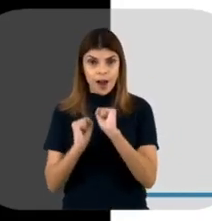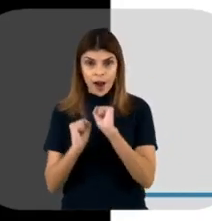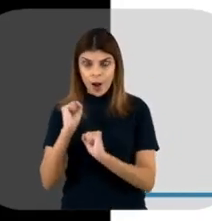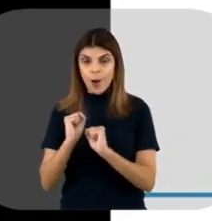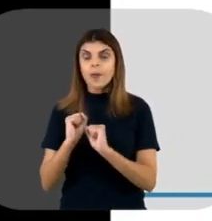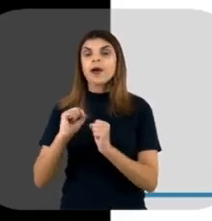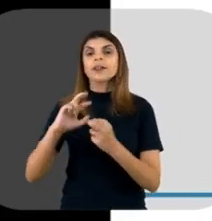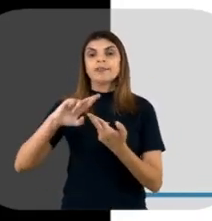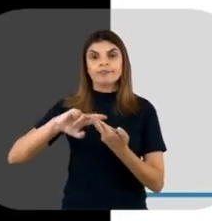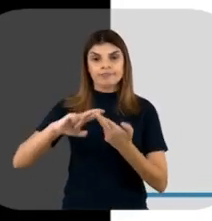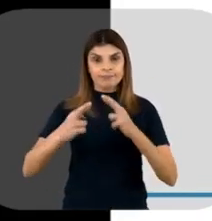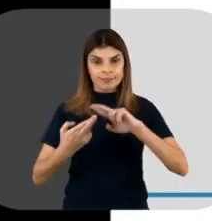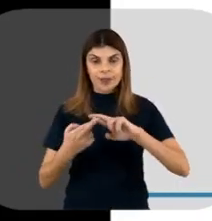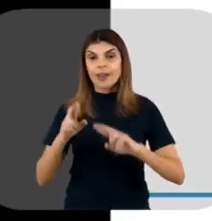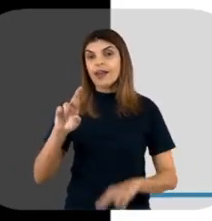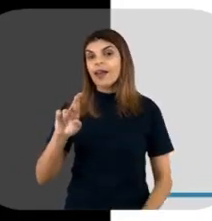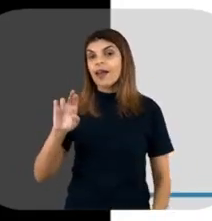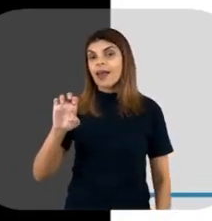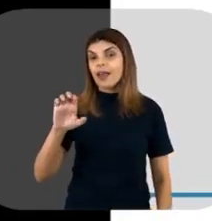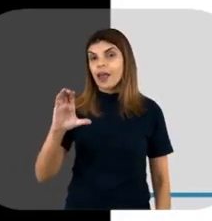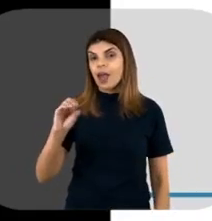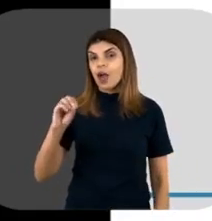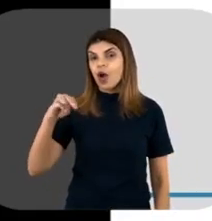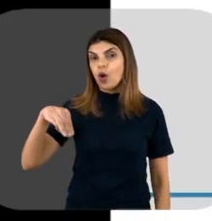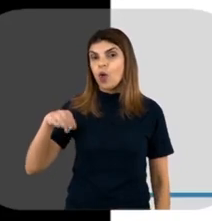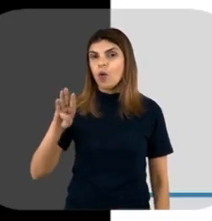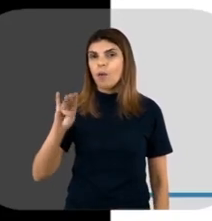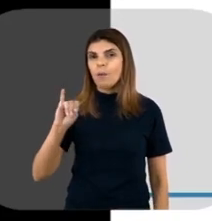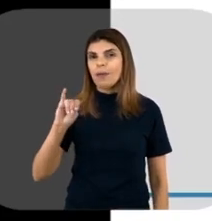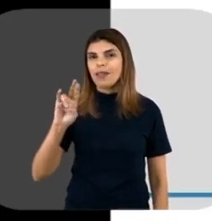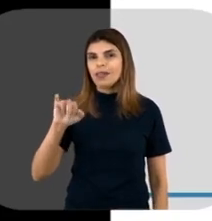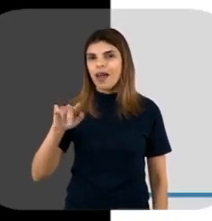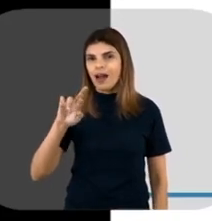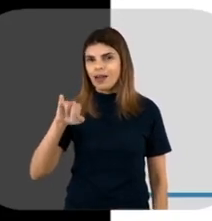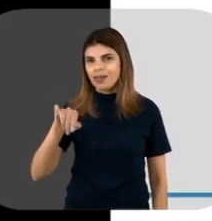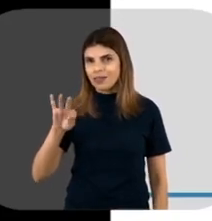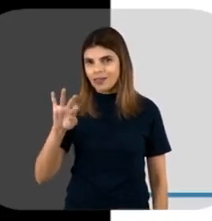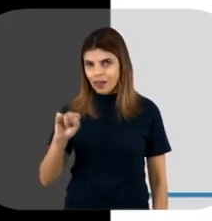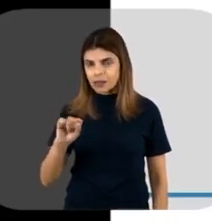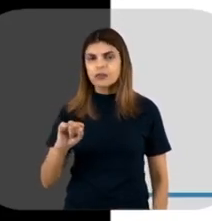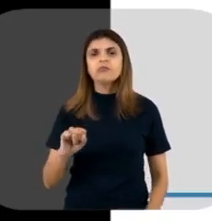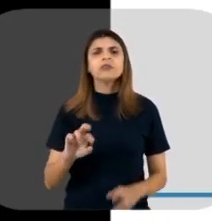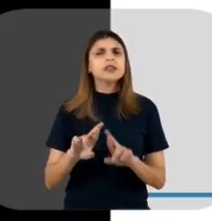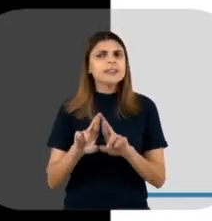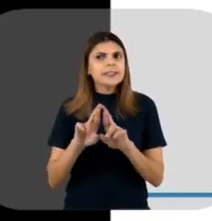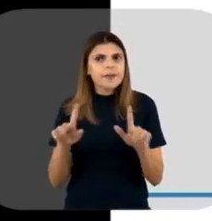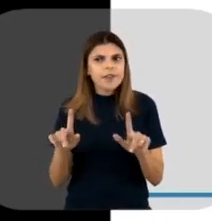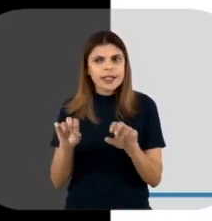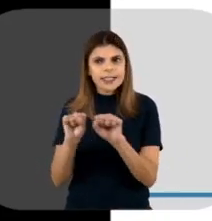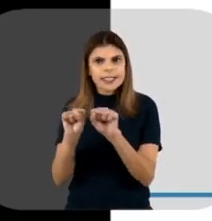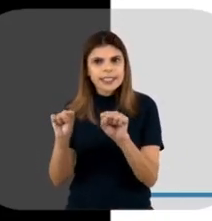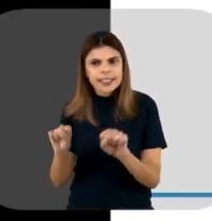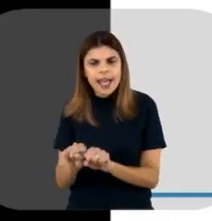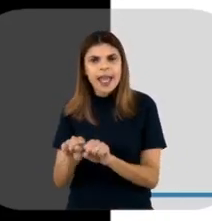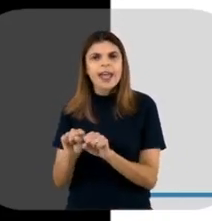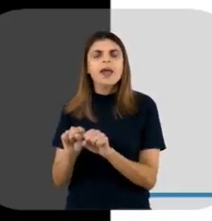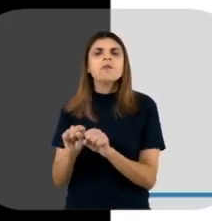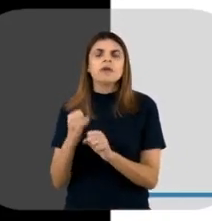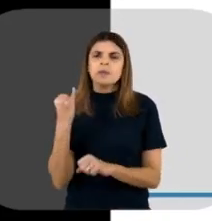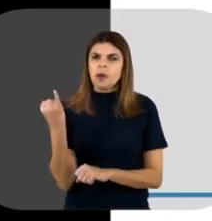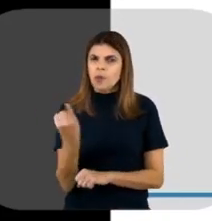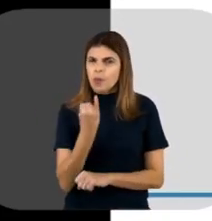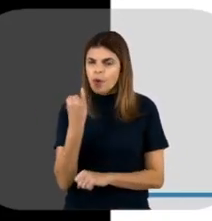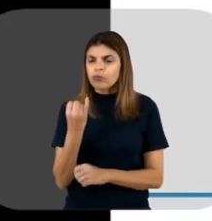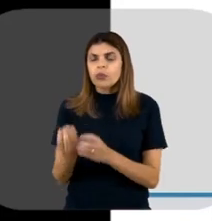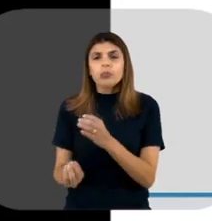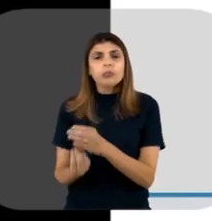via recombinante, né? Via tecnologia do DNA recombinante em diferentes sistemas de expressão, né? E é